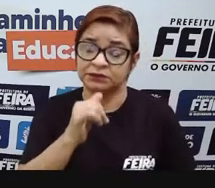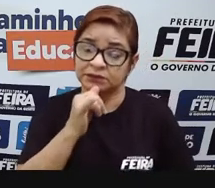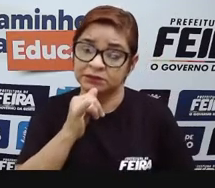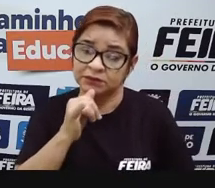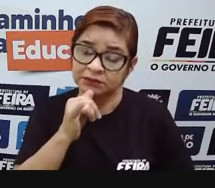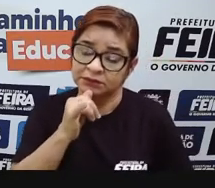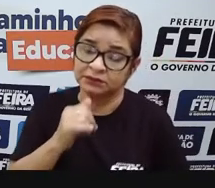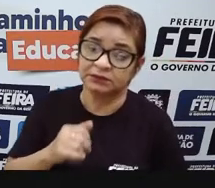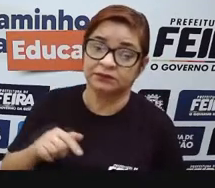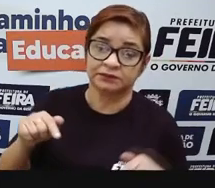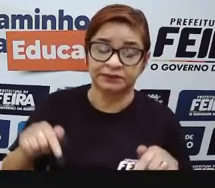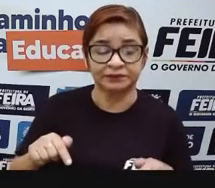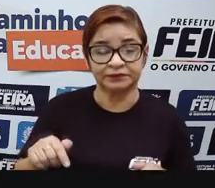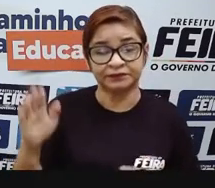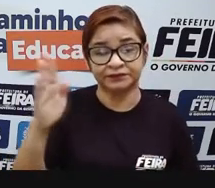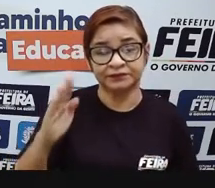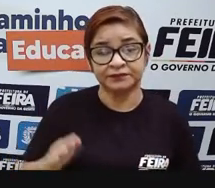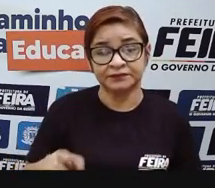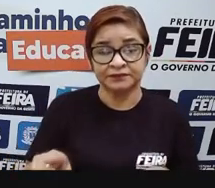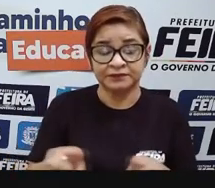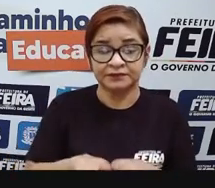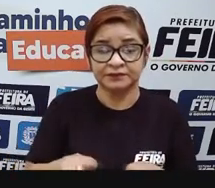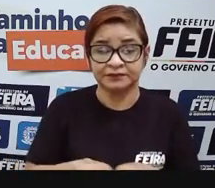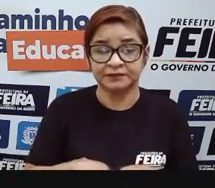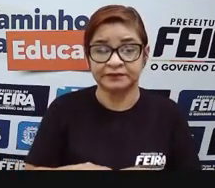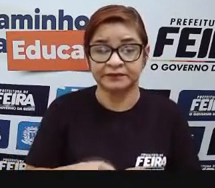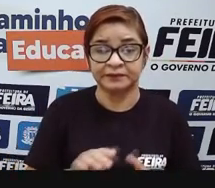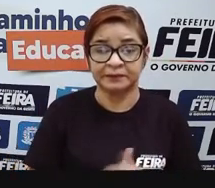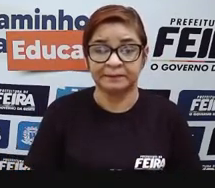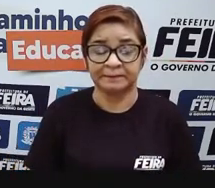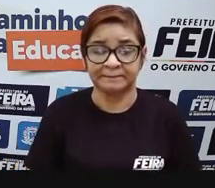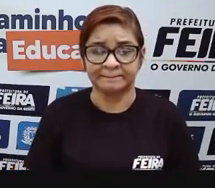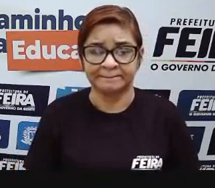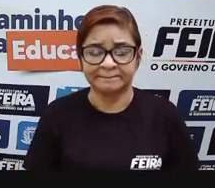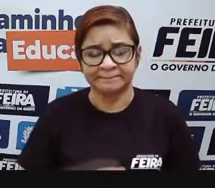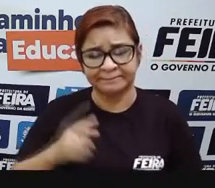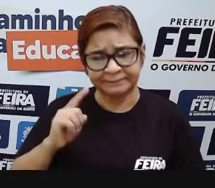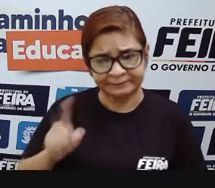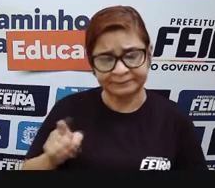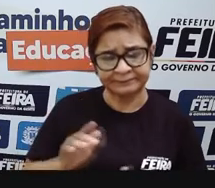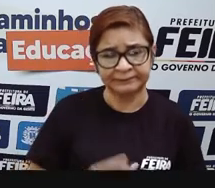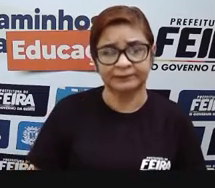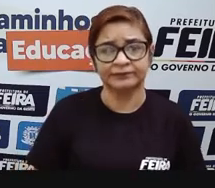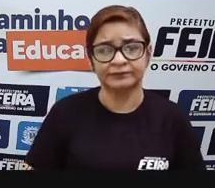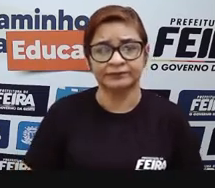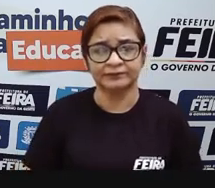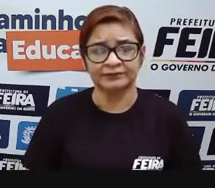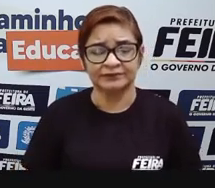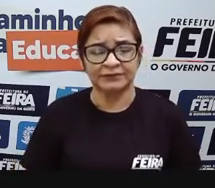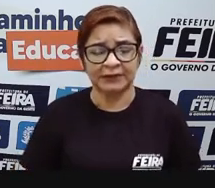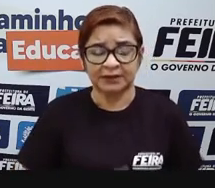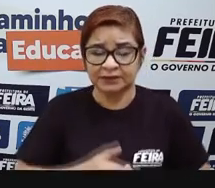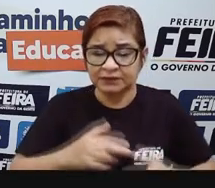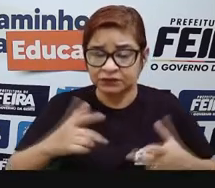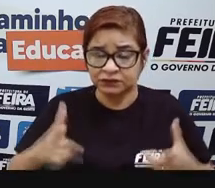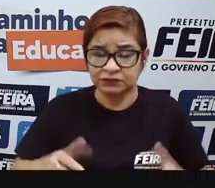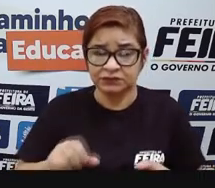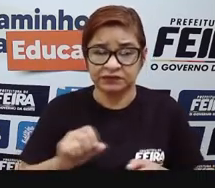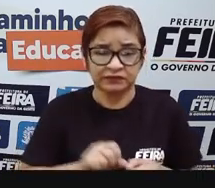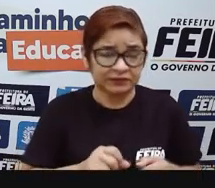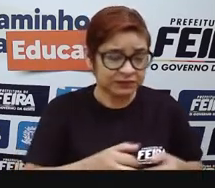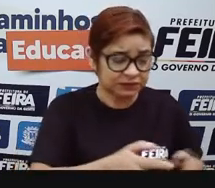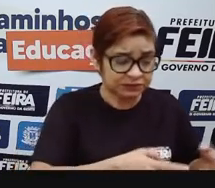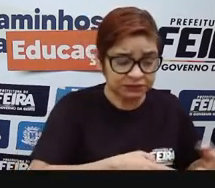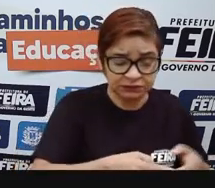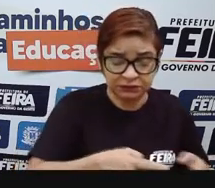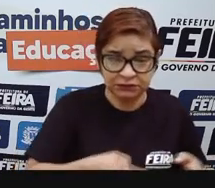vegetal. E também nós temos uma crítica muito grande a essa exploração, né? Quando ela é